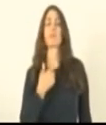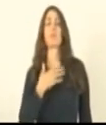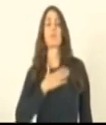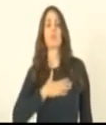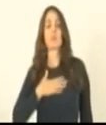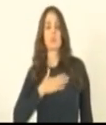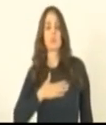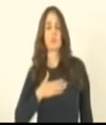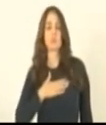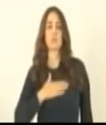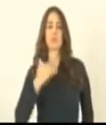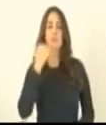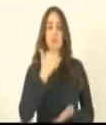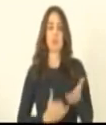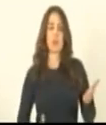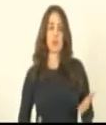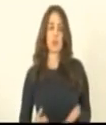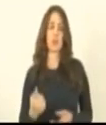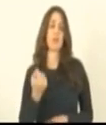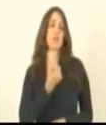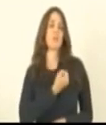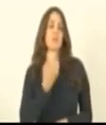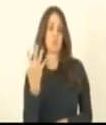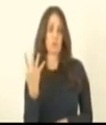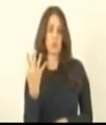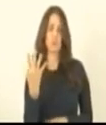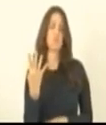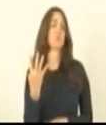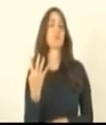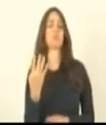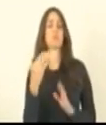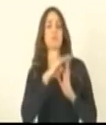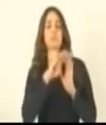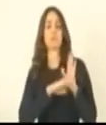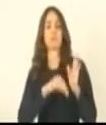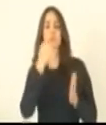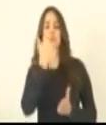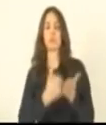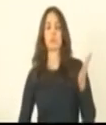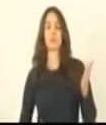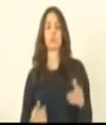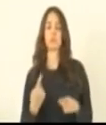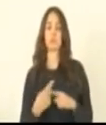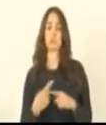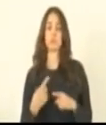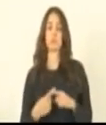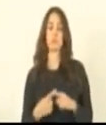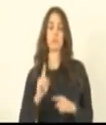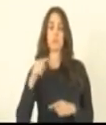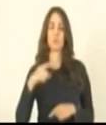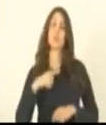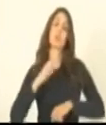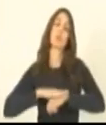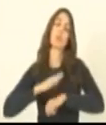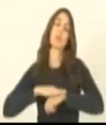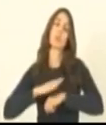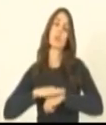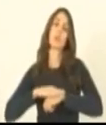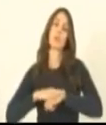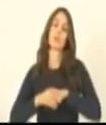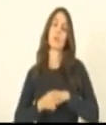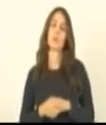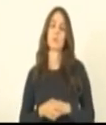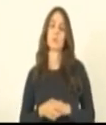se possível, que fosse baixada de pauta de essa matéria, o número 4, para que a gente tenha tempo para conversar.